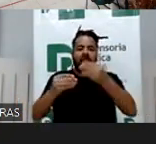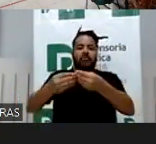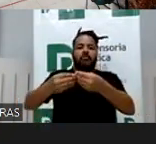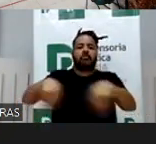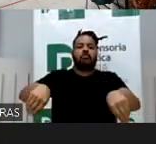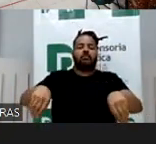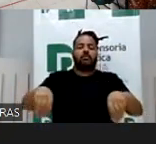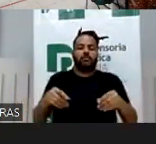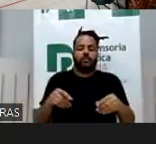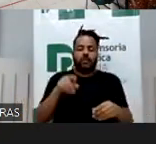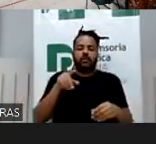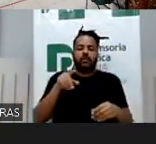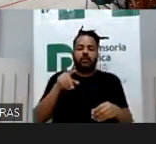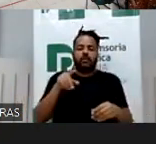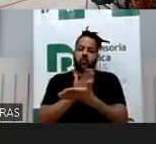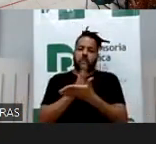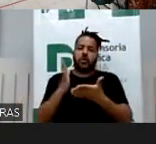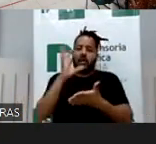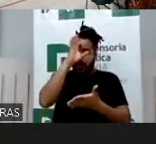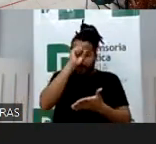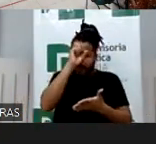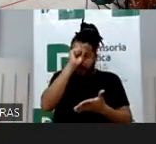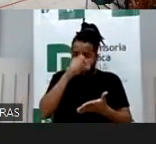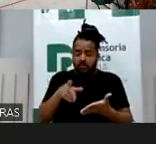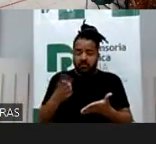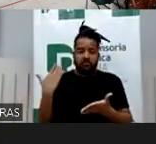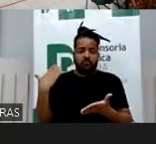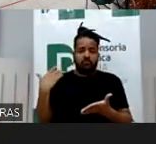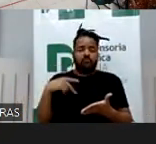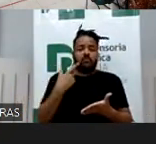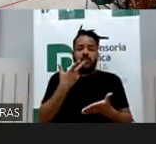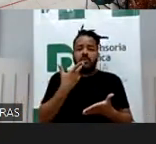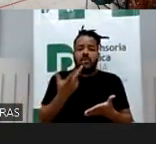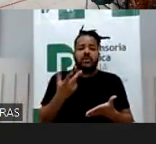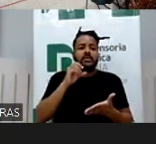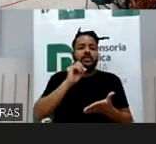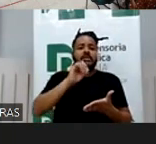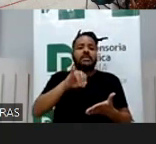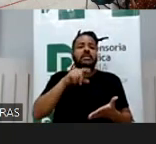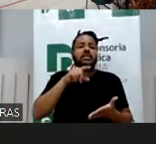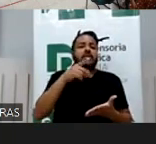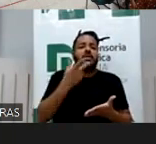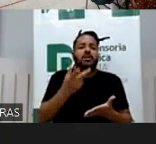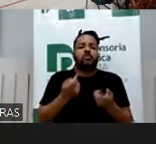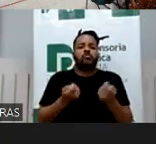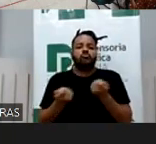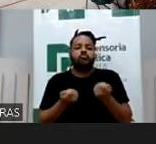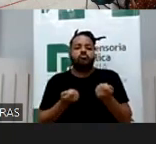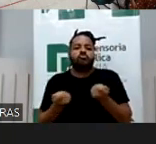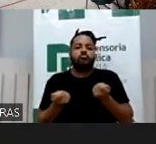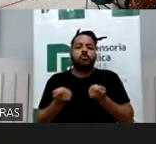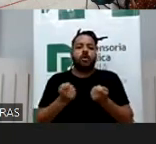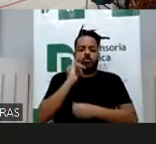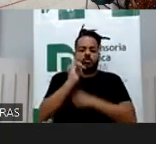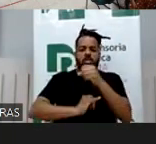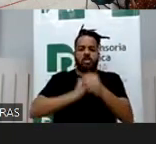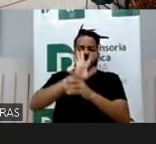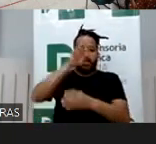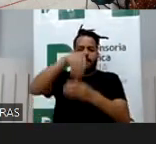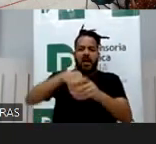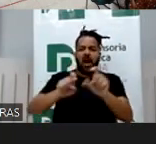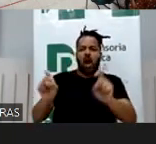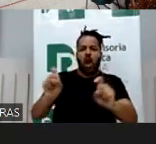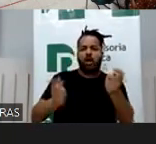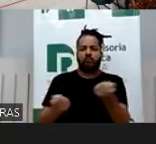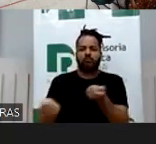aprende pesquisando, investigando sobre charity é que você não tem como ter o total controle de nada no âmbito da internet. Nada.